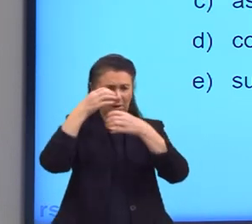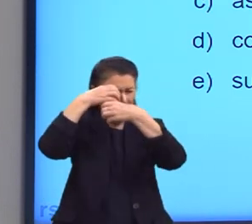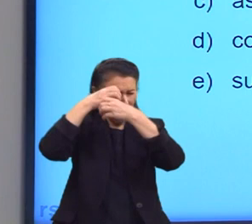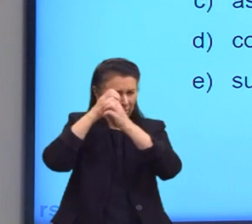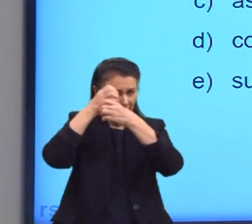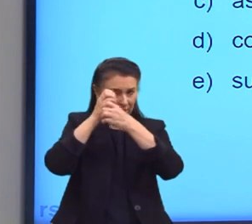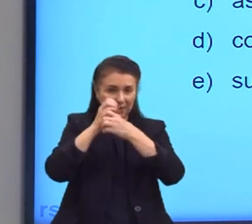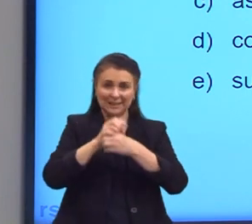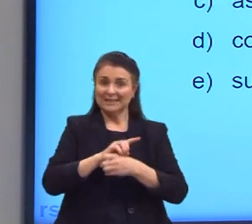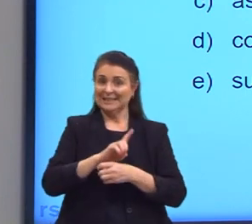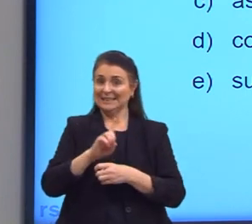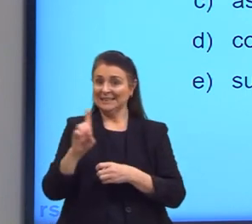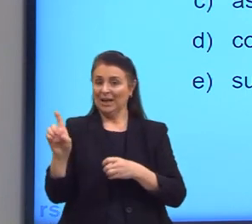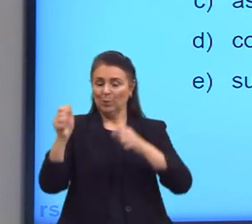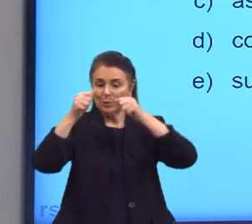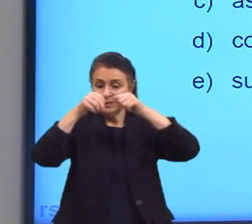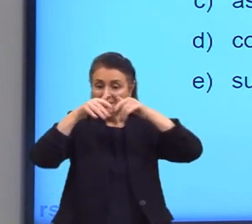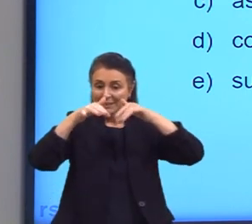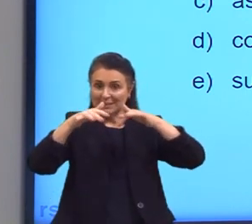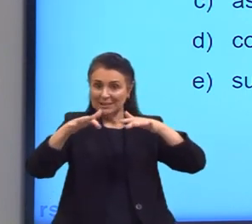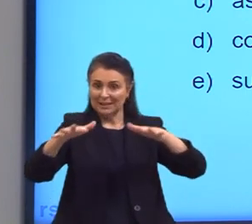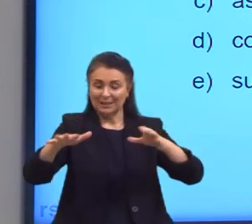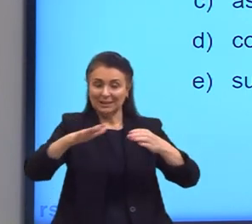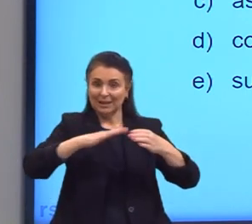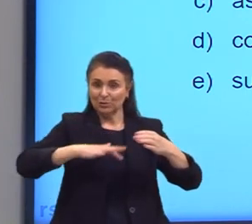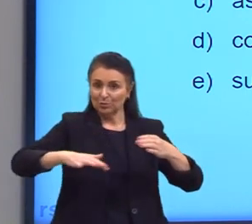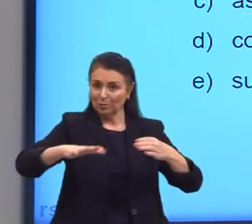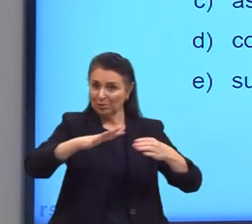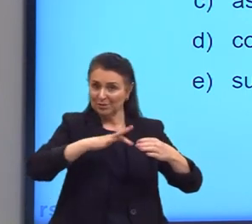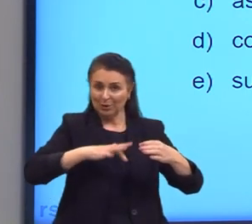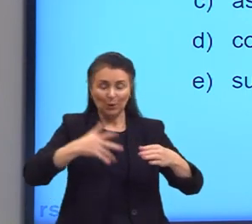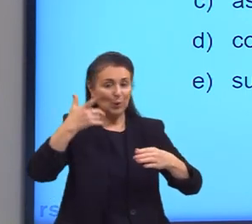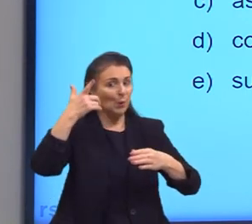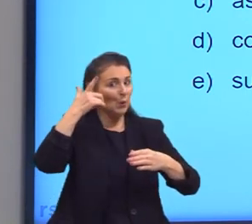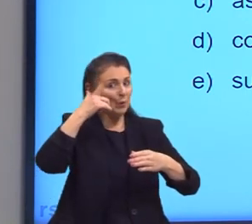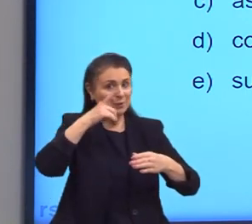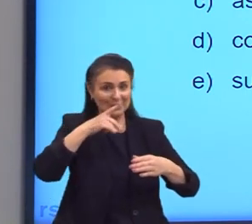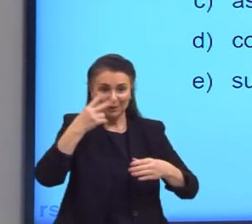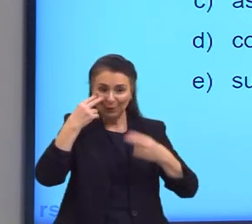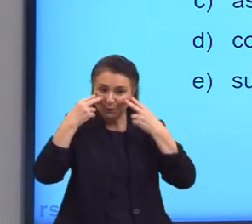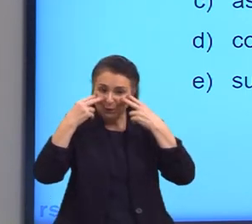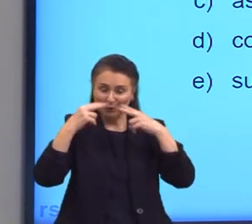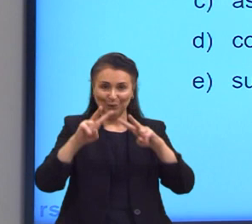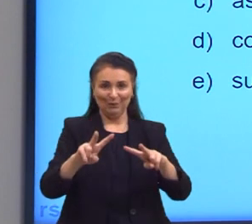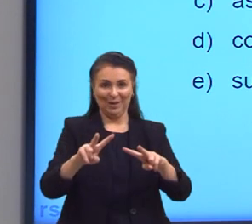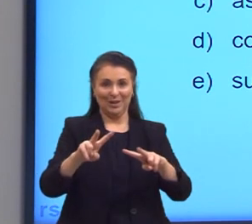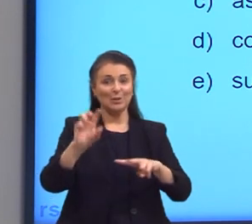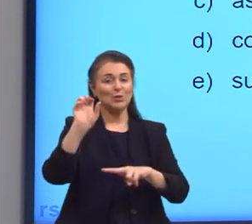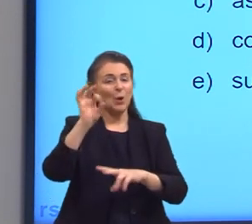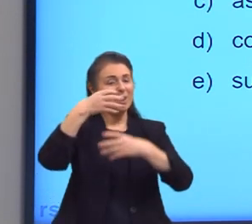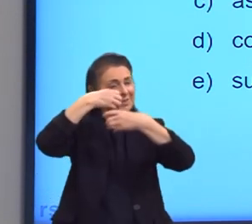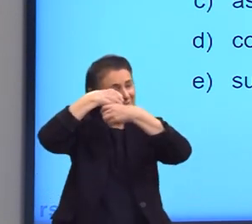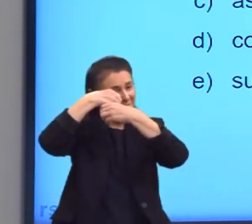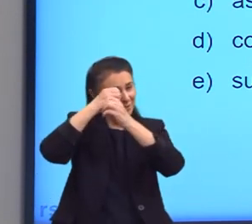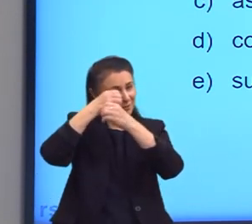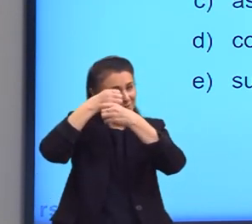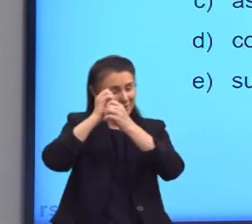O disperso e dispersante da solução não é visto a olho nu. Somente também as